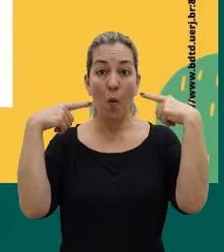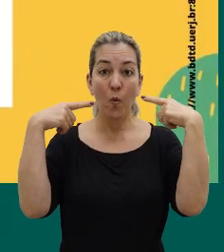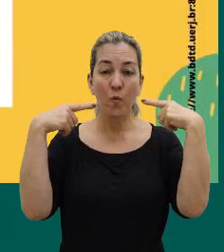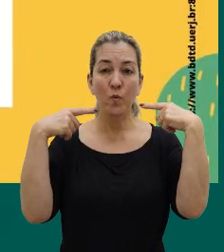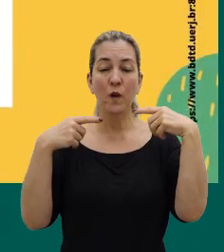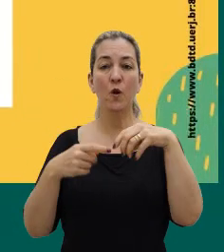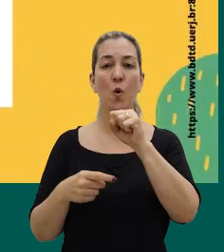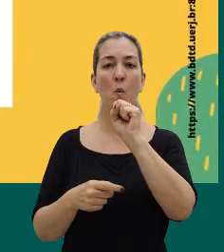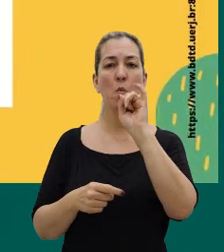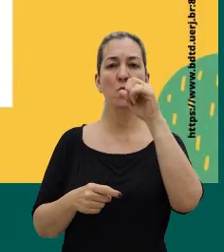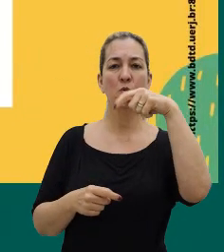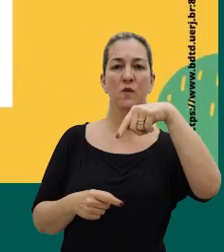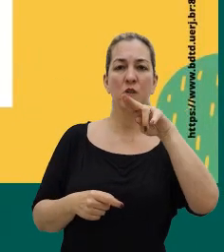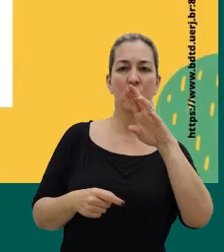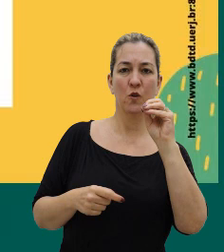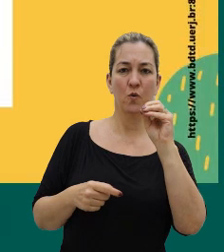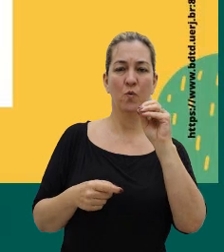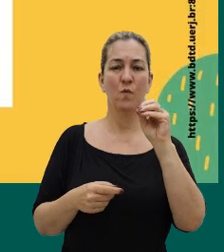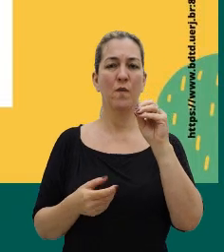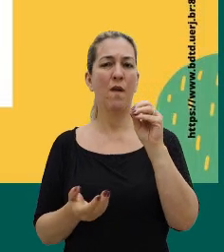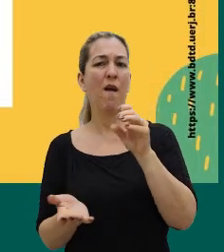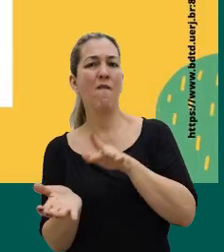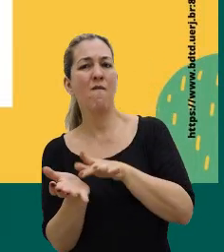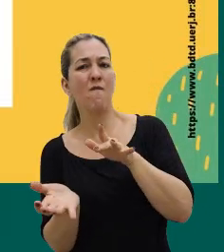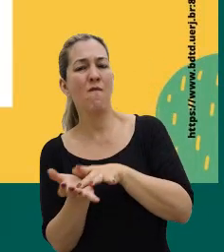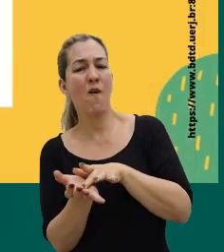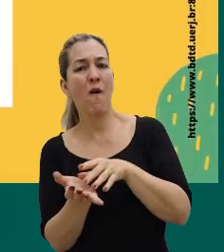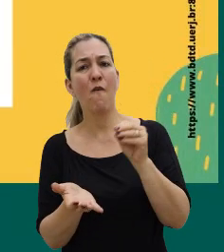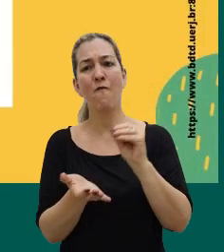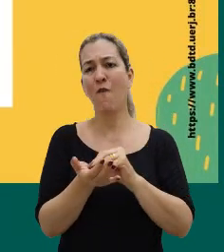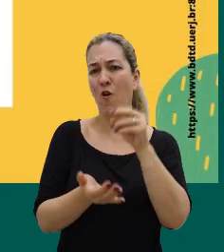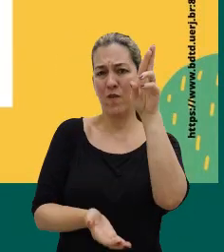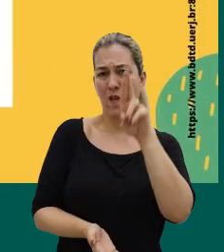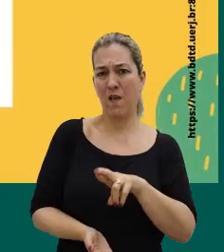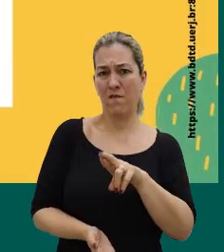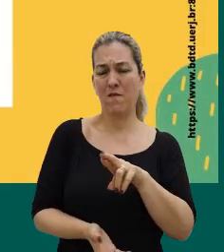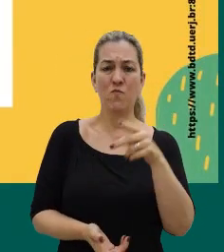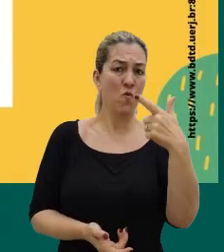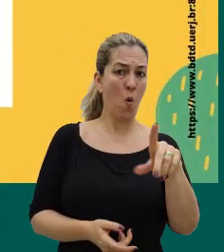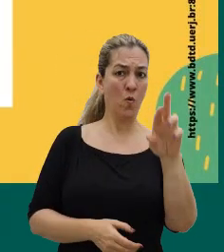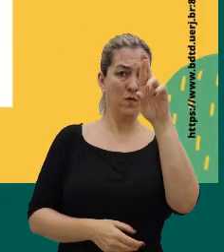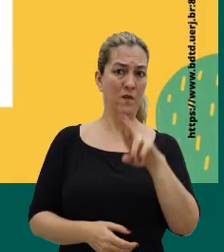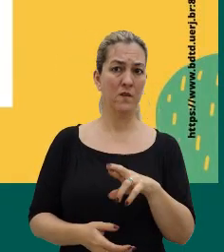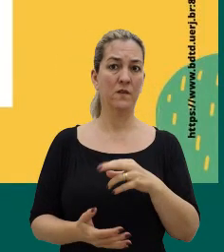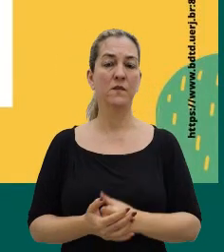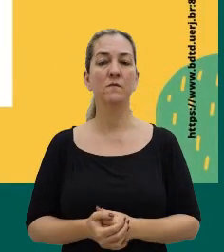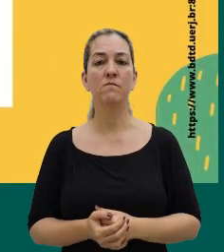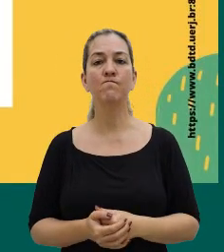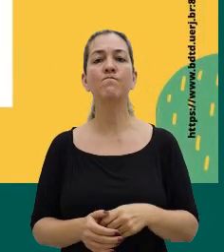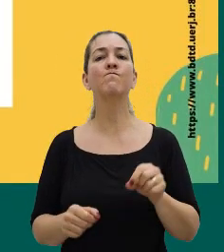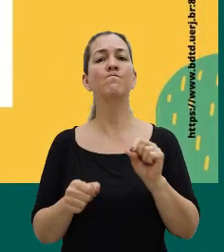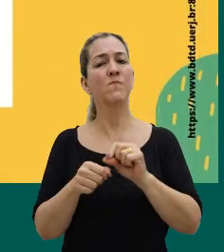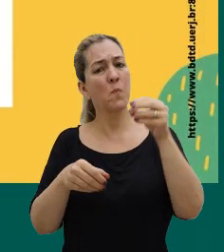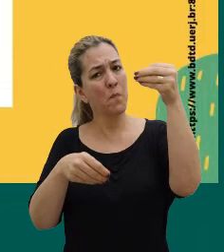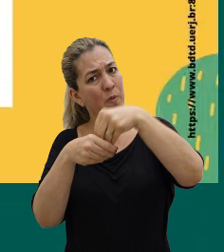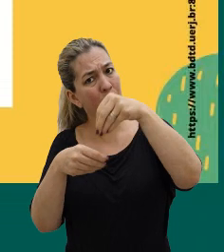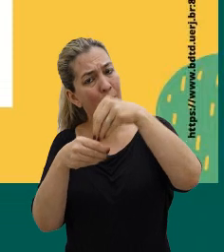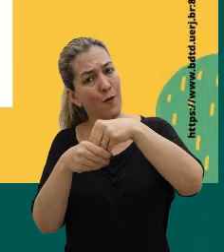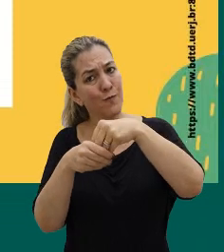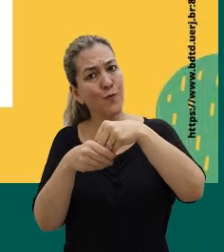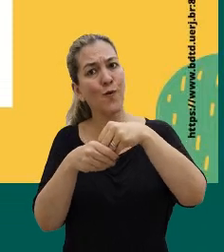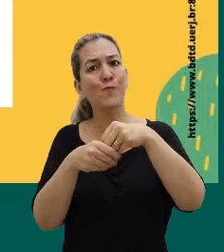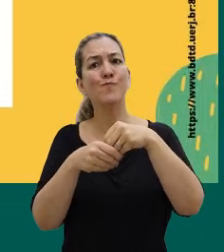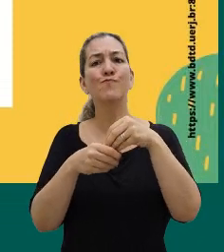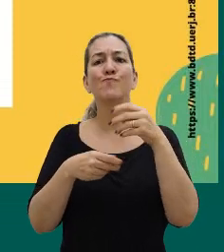signo da irrealidade, dessa desrazão, né, desse outro da razão. Então, que ela faz parte desse discurso moral,